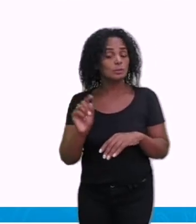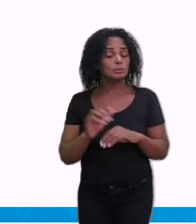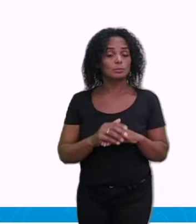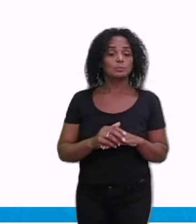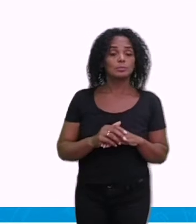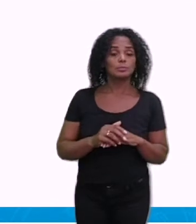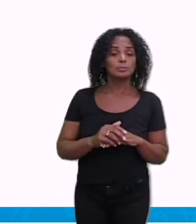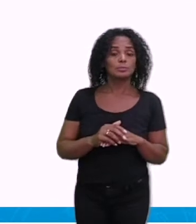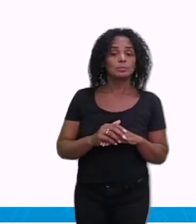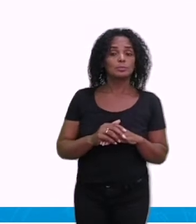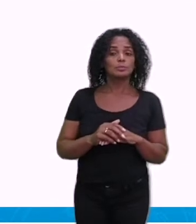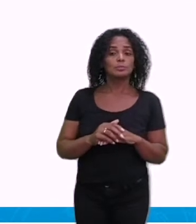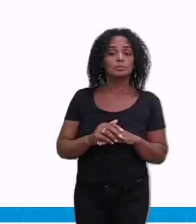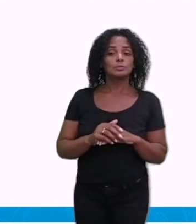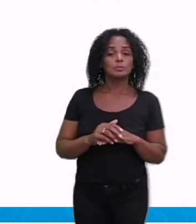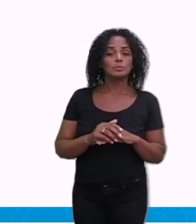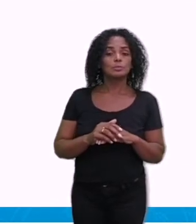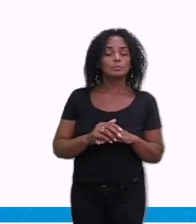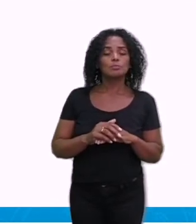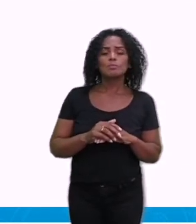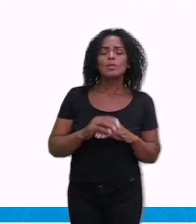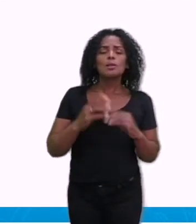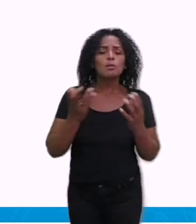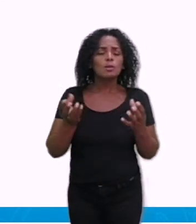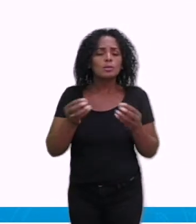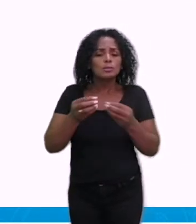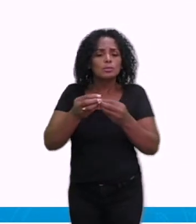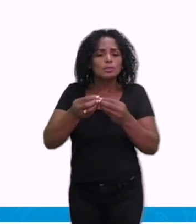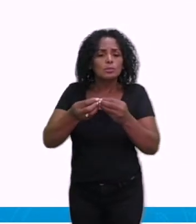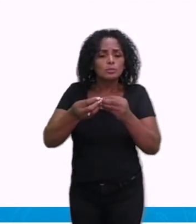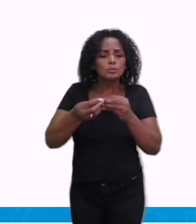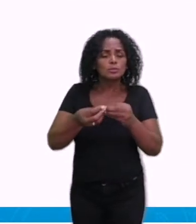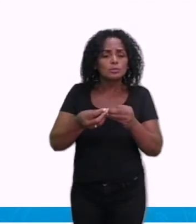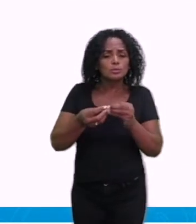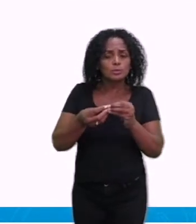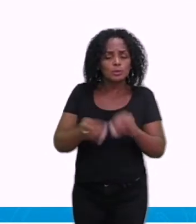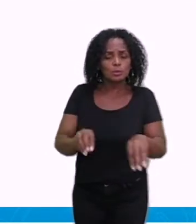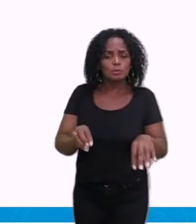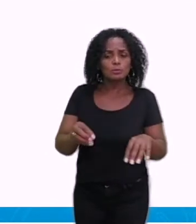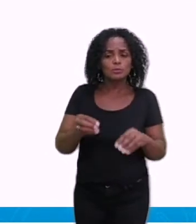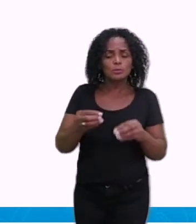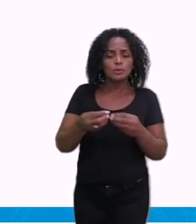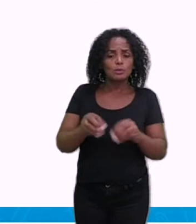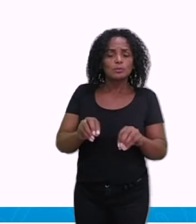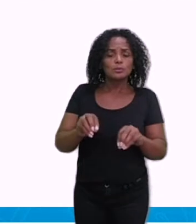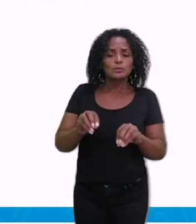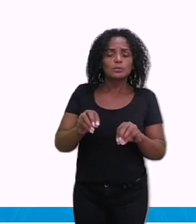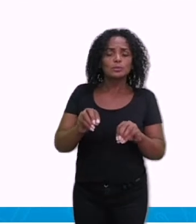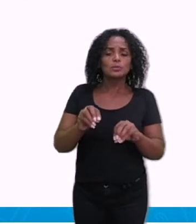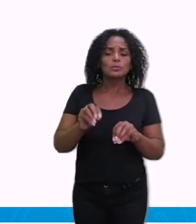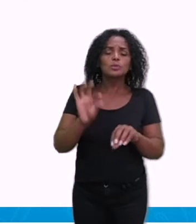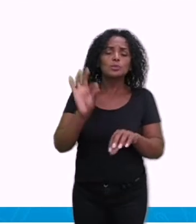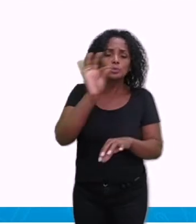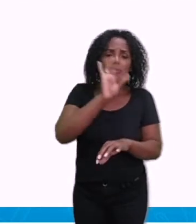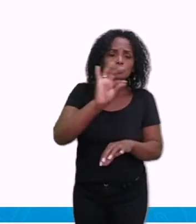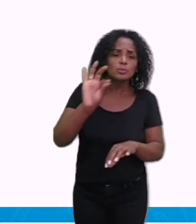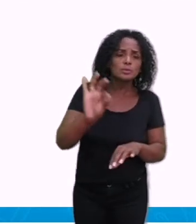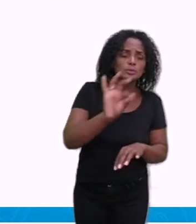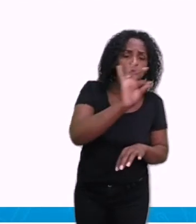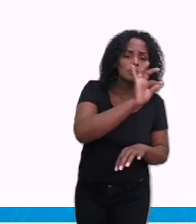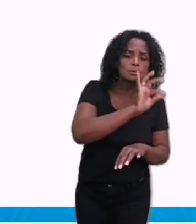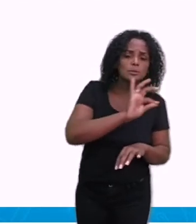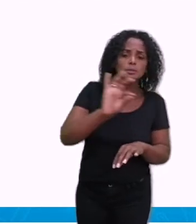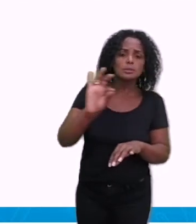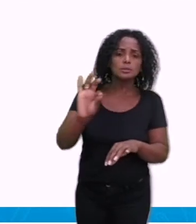Olha pra vocês verem, os ovos do mosquito da dengue, ele pode sobreviver até um